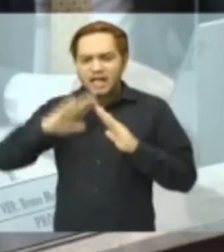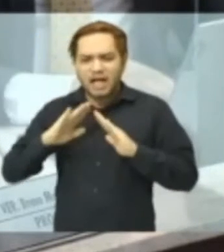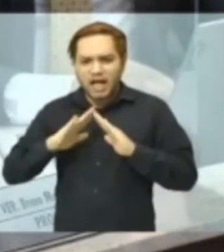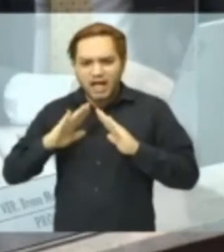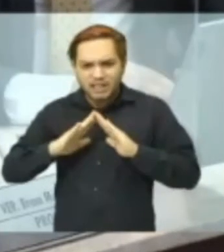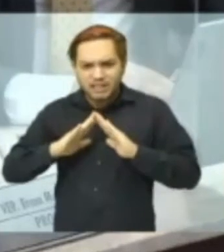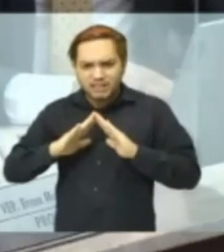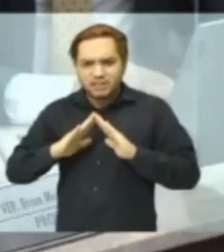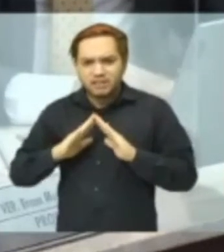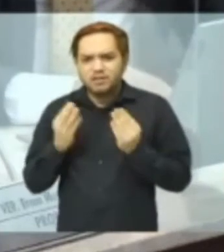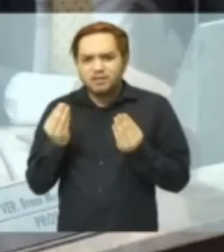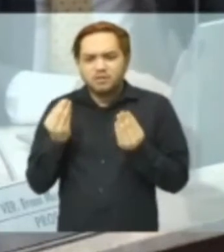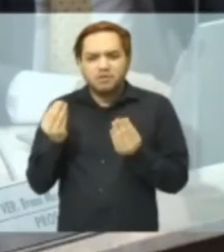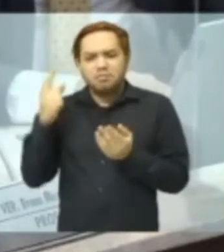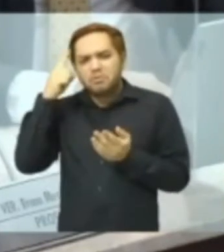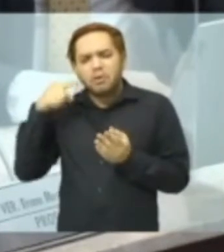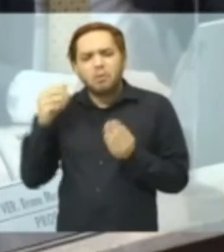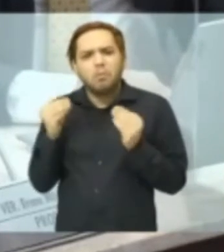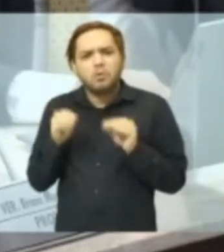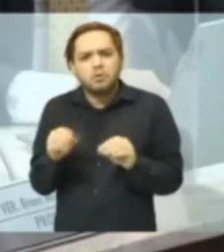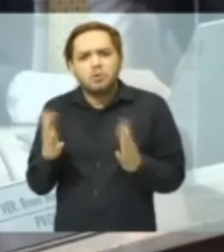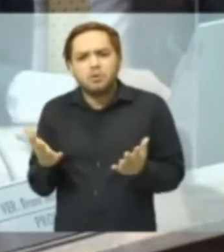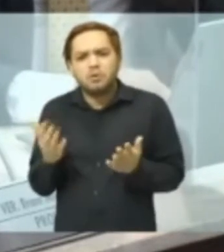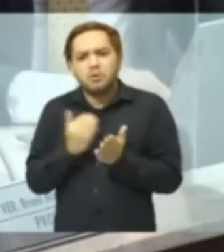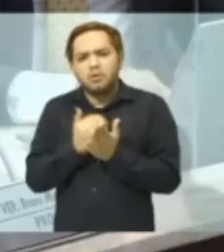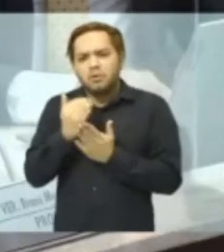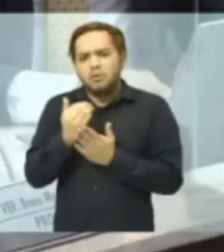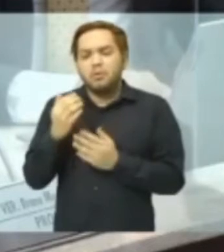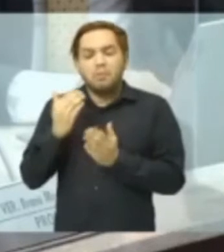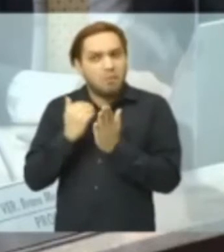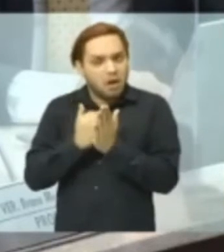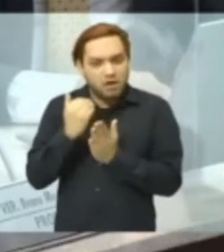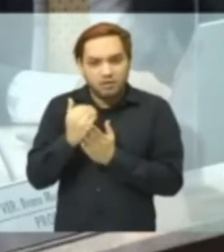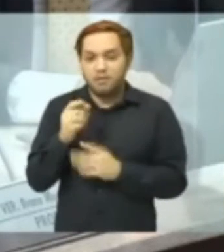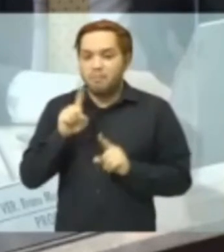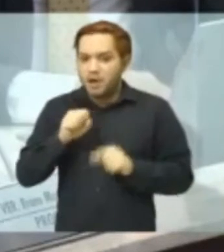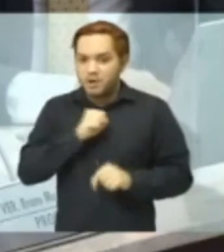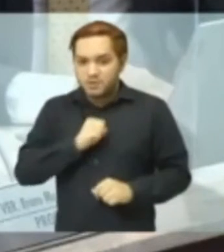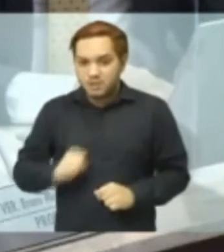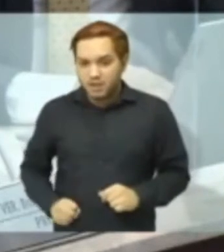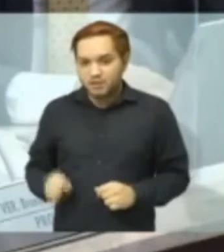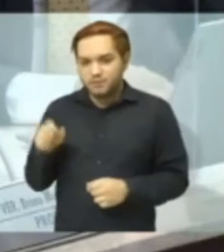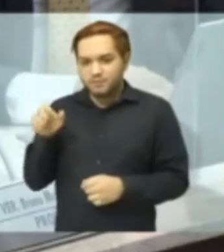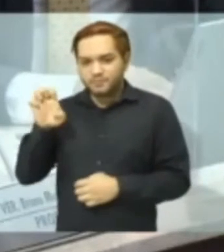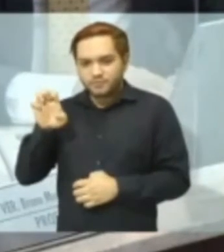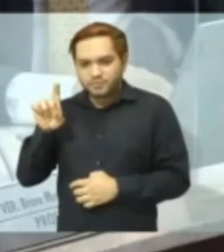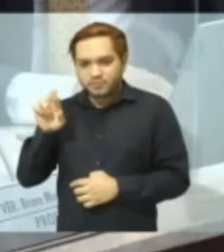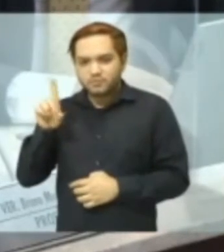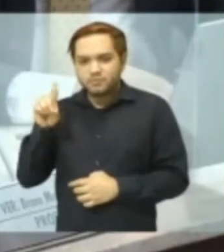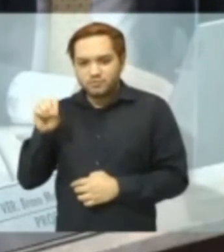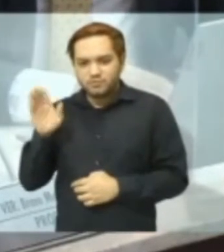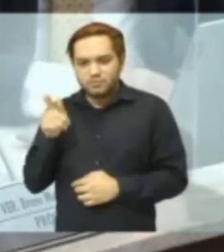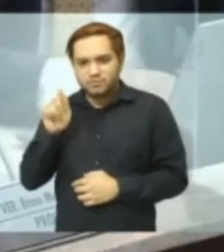botar, que eu não sei nem quando ele colocou, ele deve ter colocado muito mais. O senador Eduardo Girão, que para mim